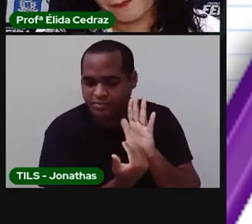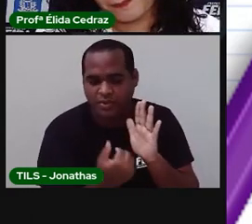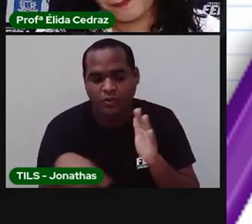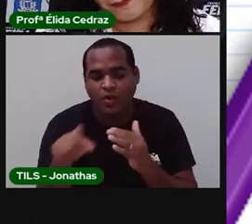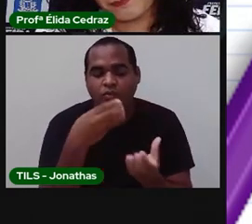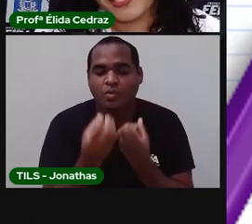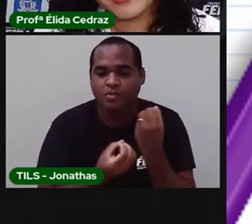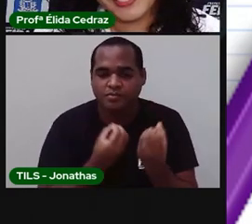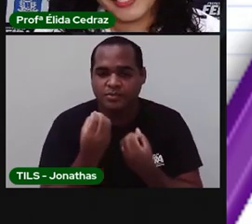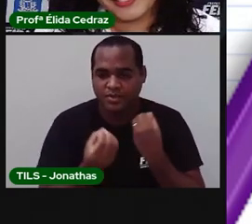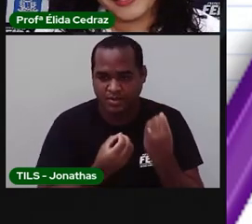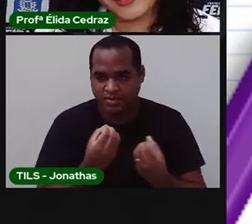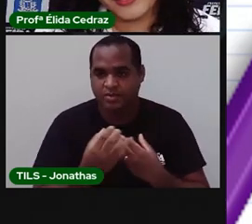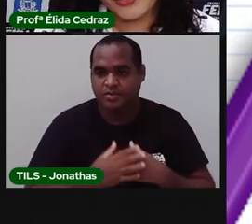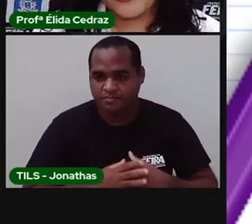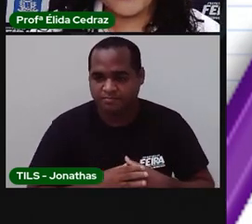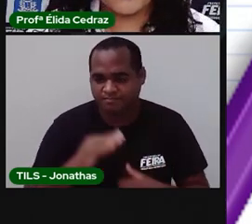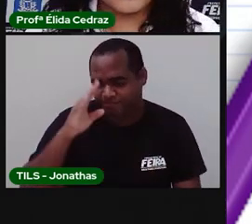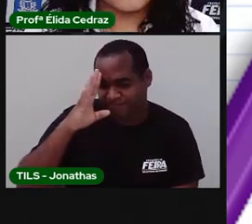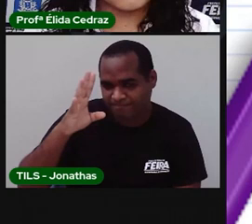Pensa aí.